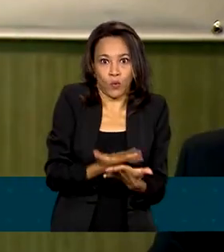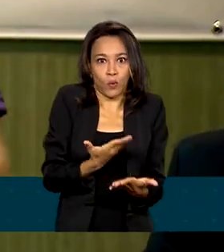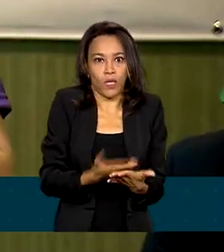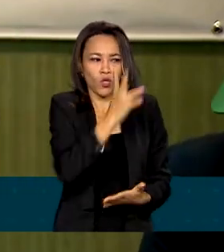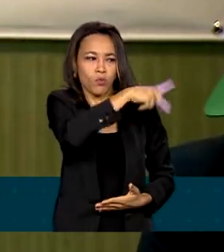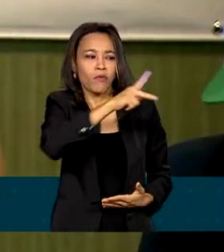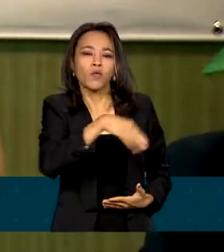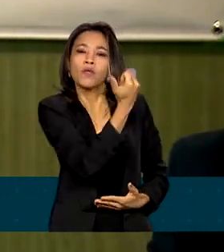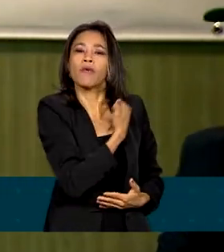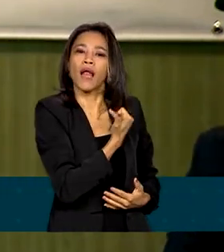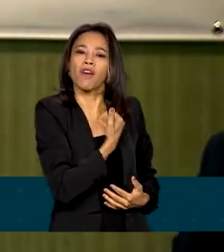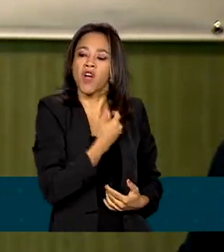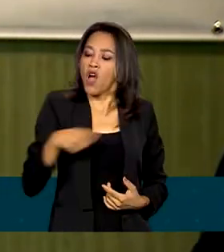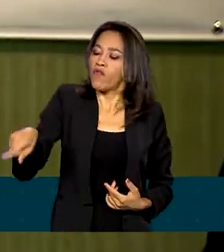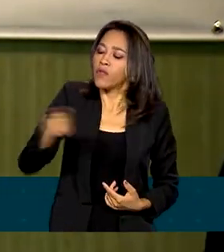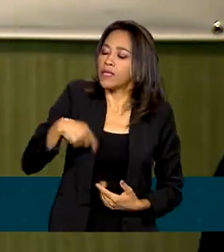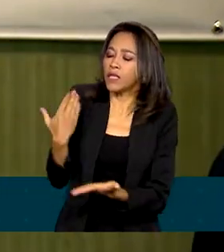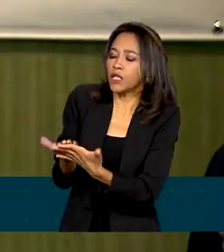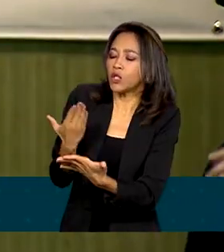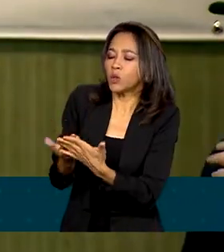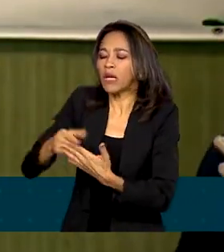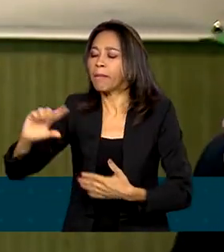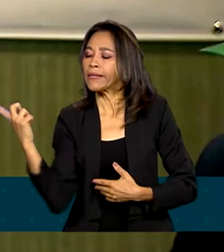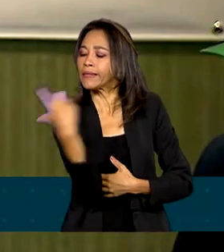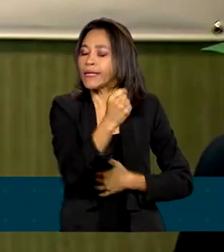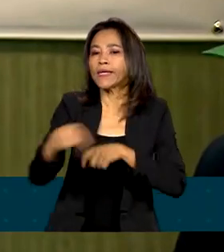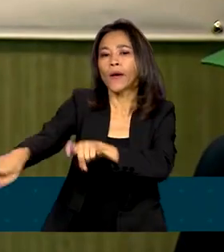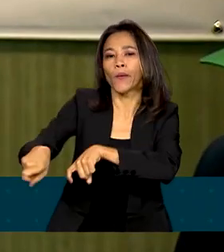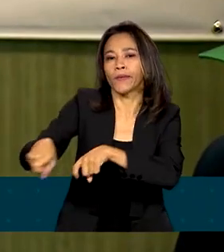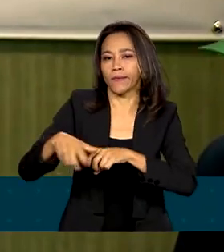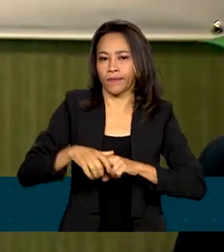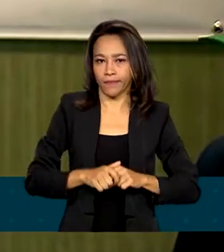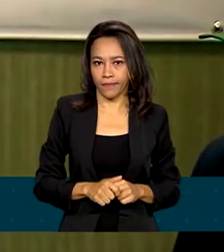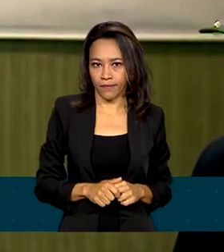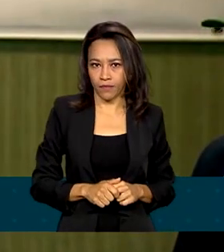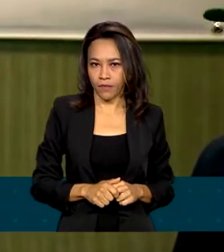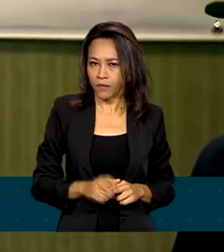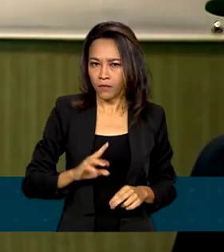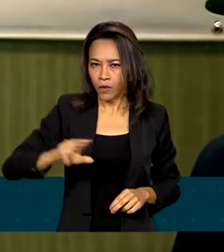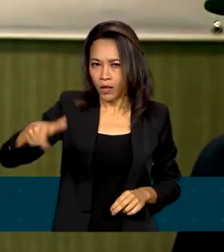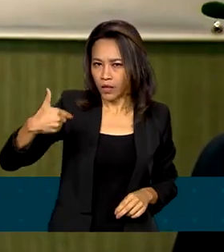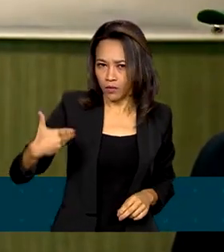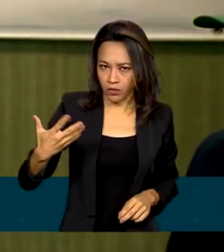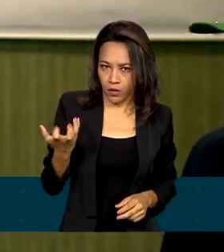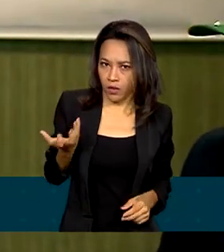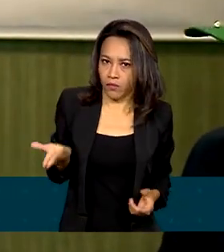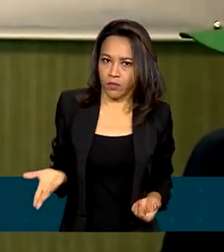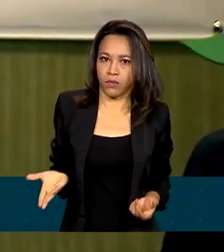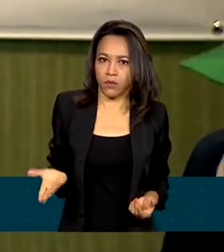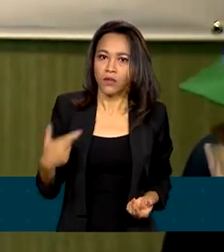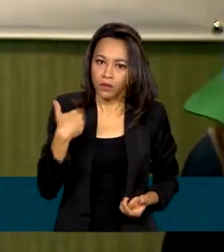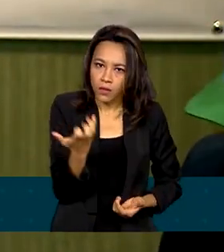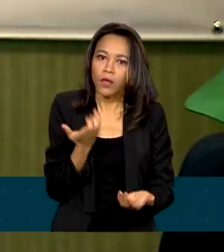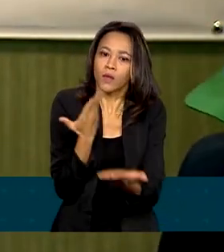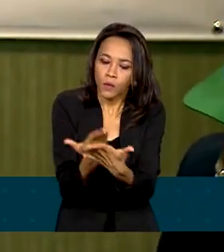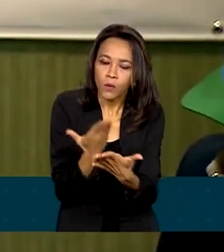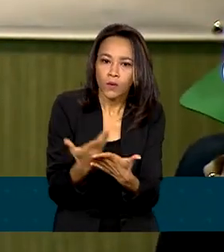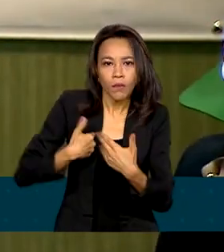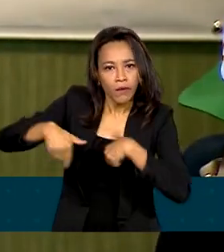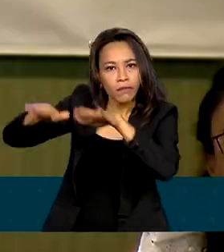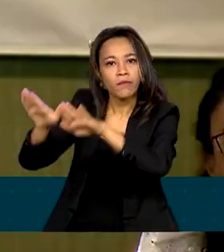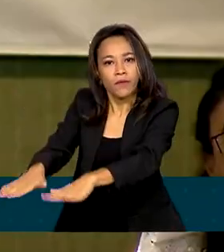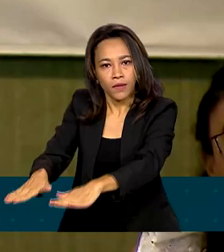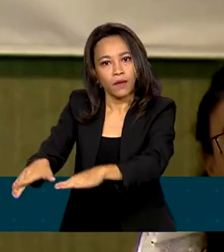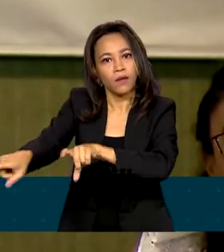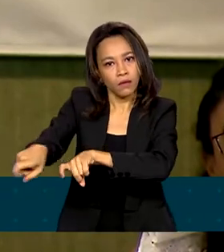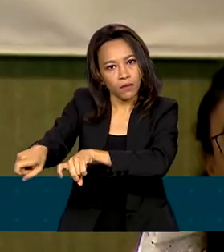professores diziam, vocês têm que estudar para sair da roça. E não é isso que nós queremos, a gente quer estudar para ficar na